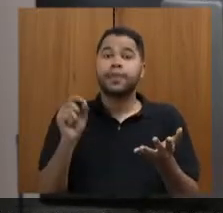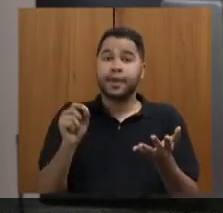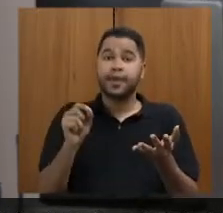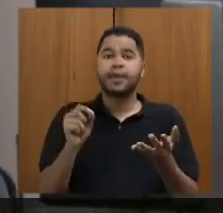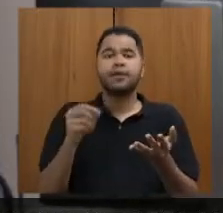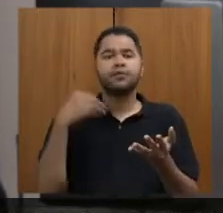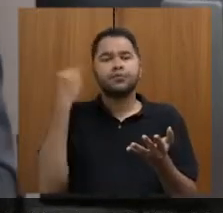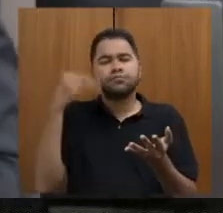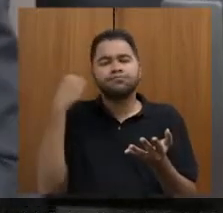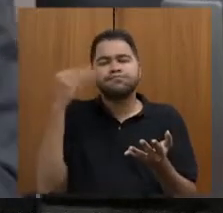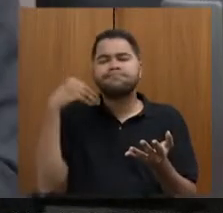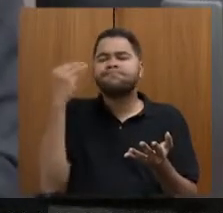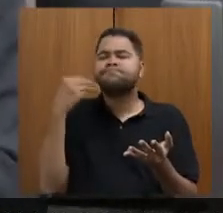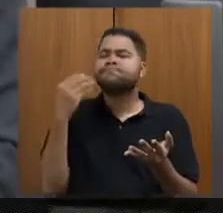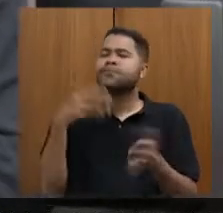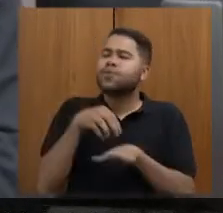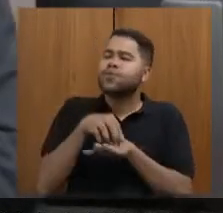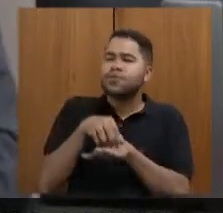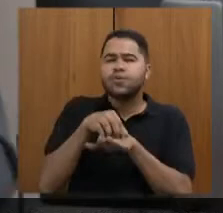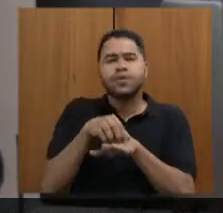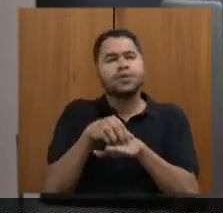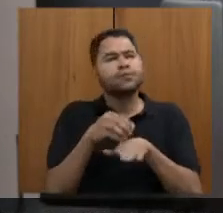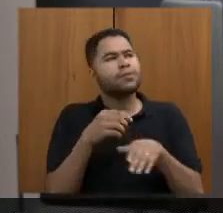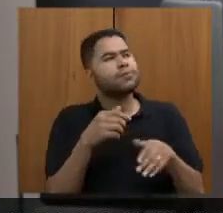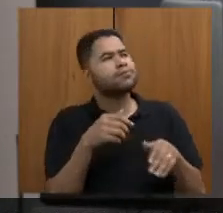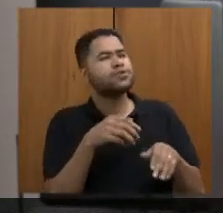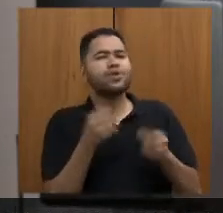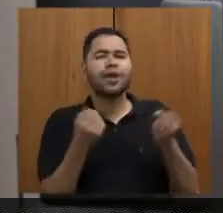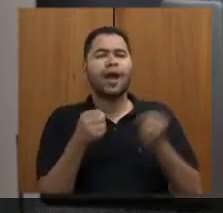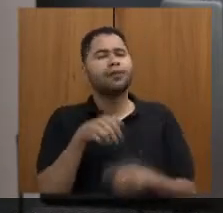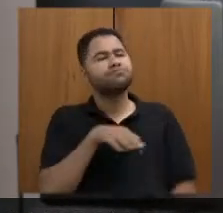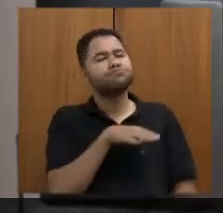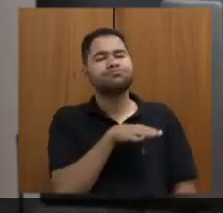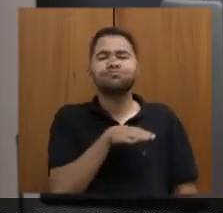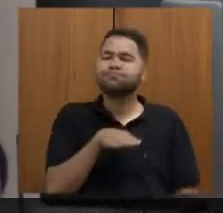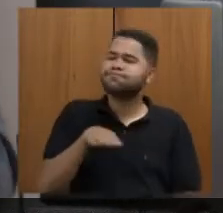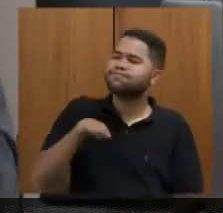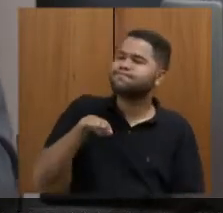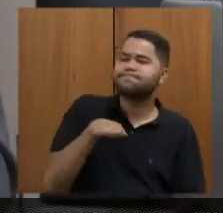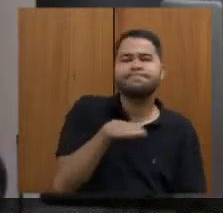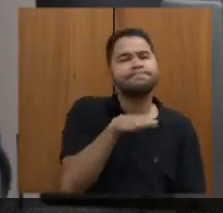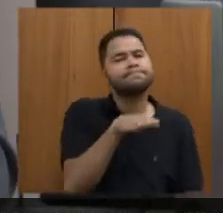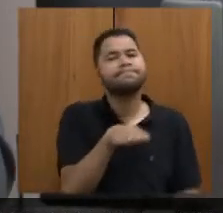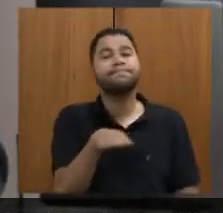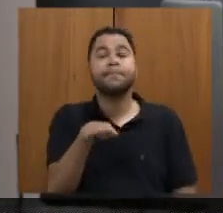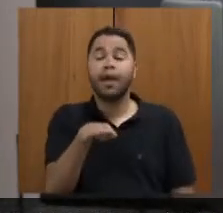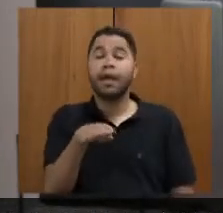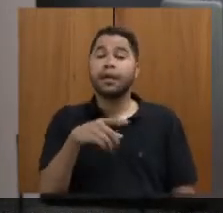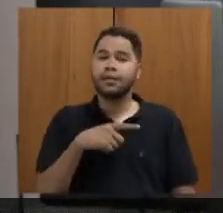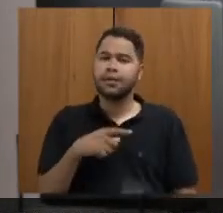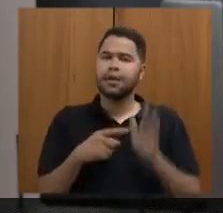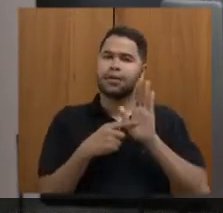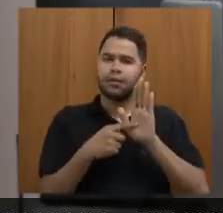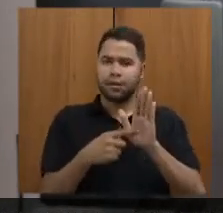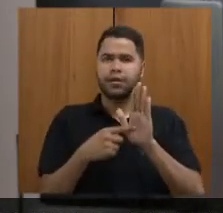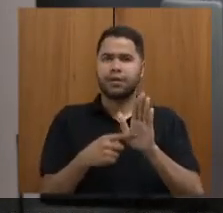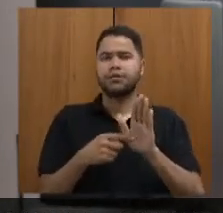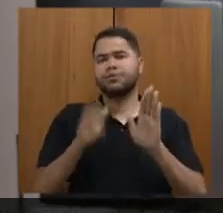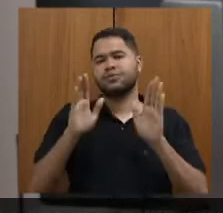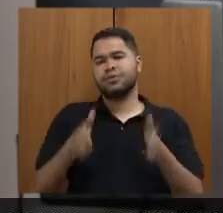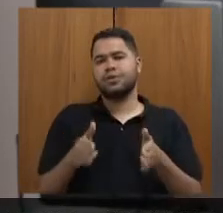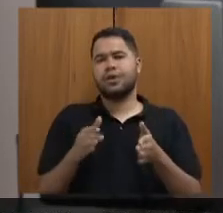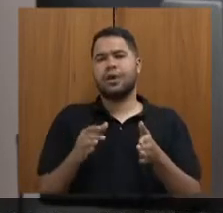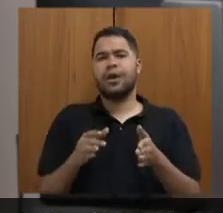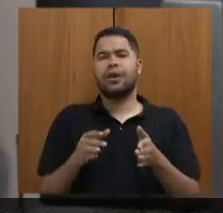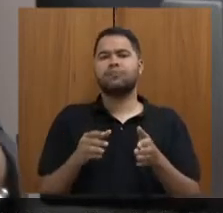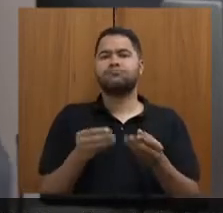turismo de proximidade que você pode fazer de carro. Nós temos uma exposição, já raiou a liberdade, os hinos